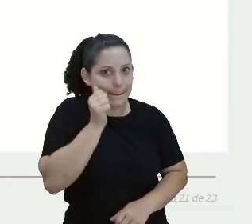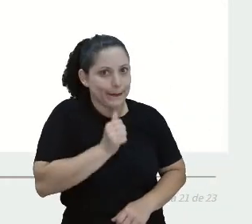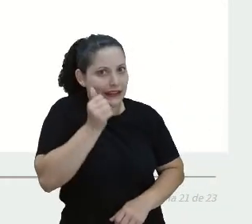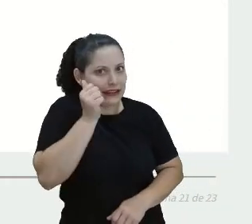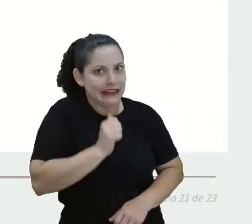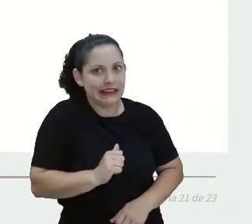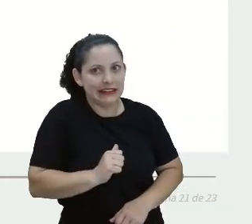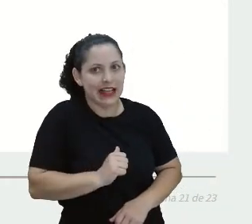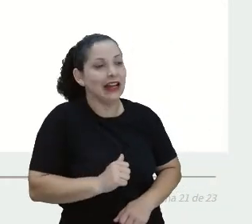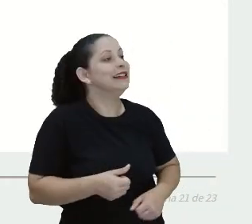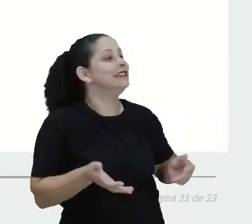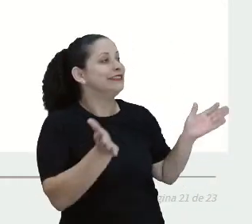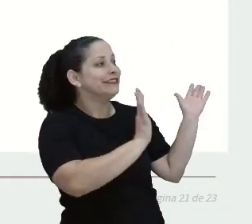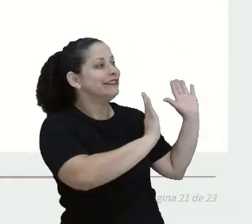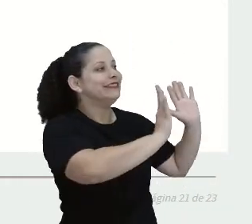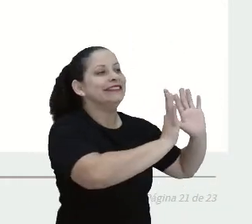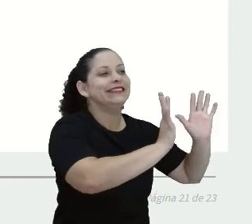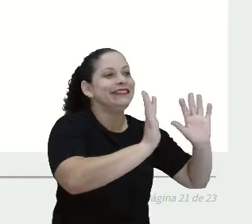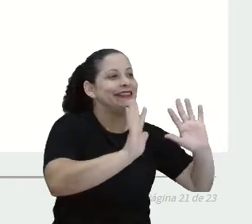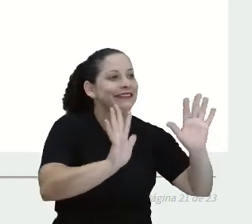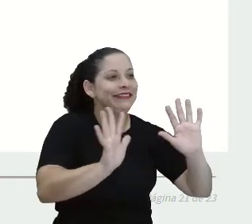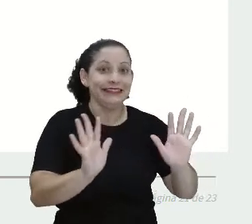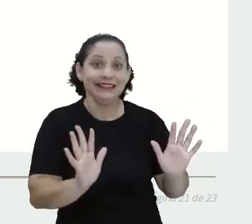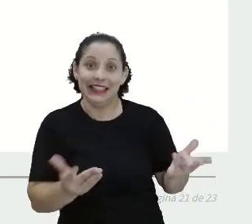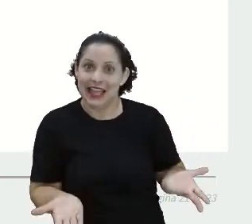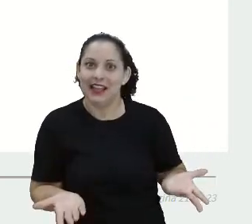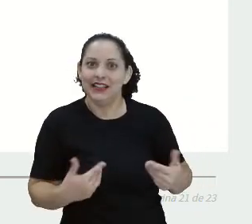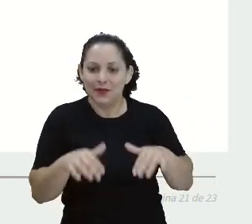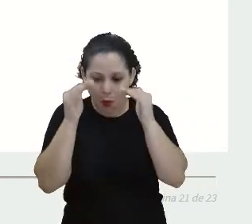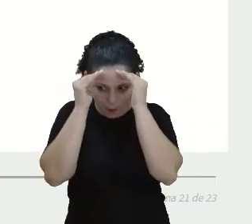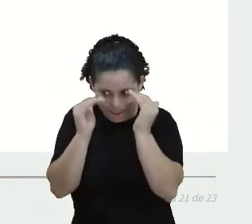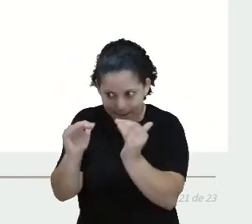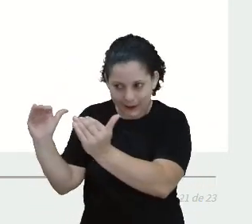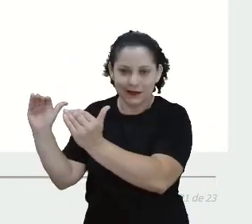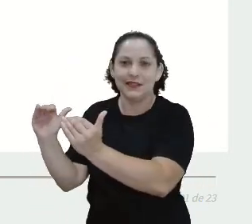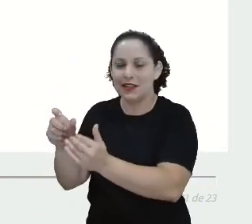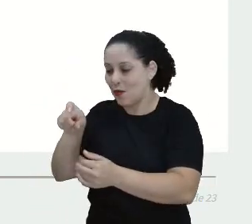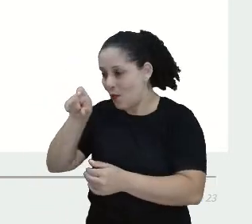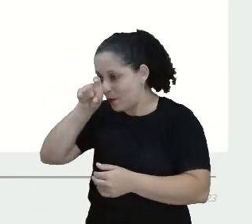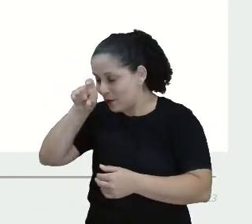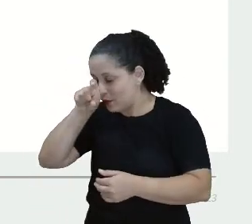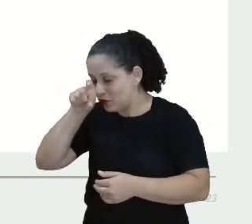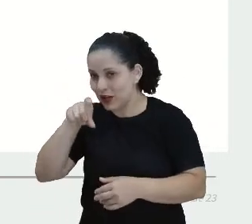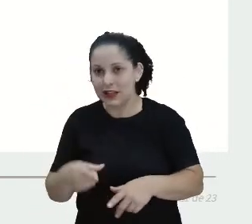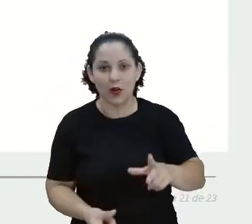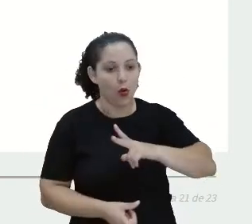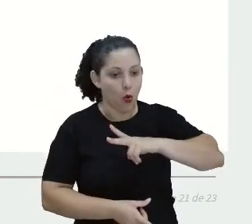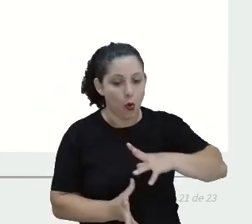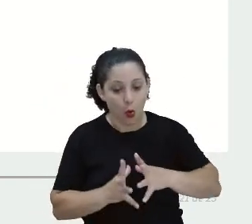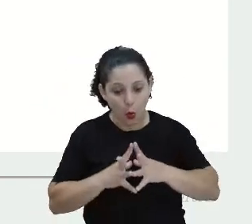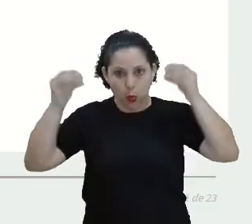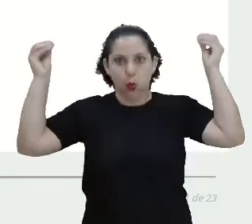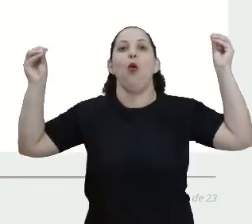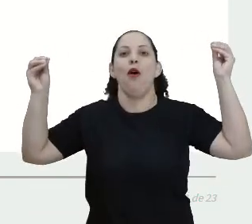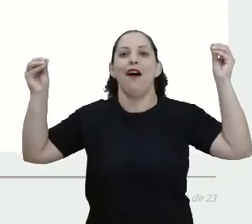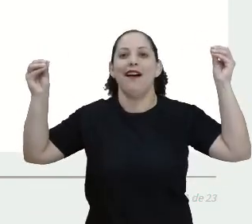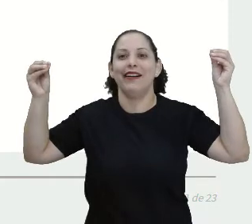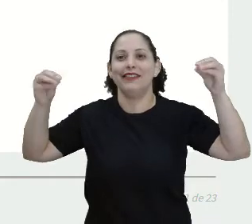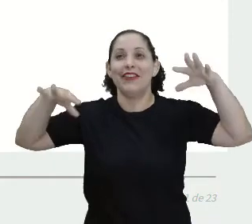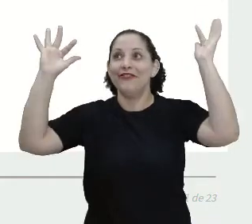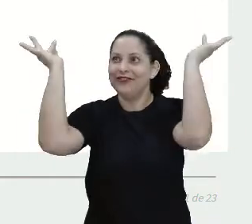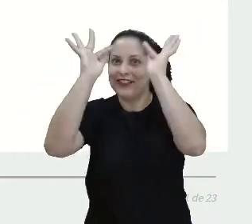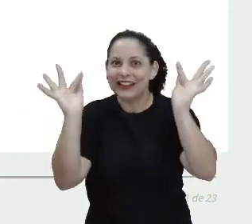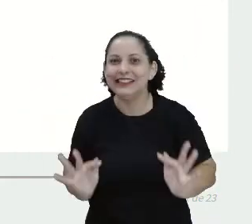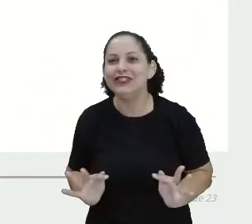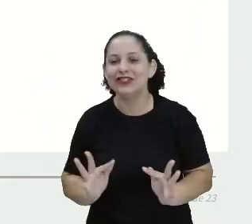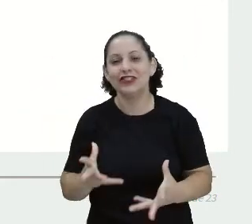Dorothy despediu-se dos amigos e fez o que a Bruxa mandou. E, zoom, voltou a ser feliz